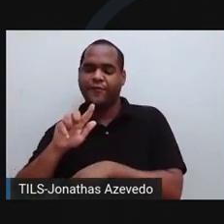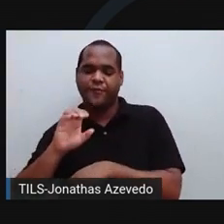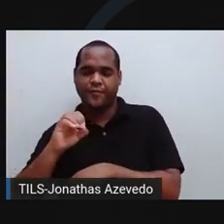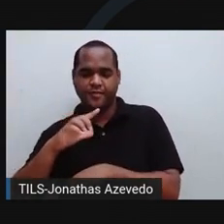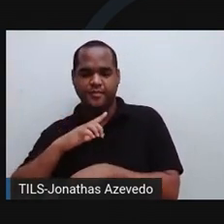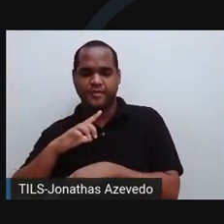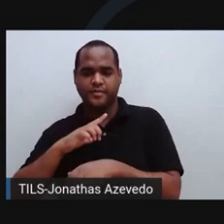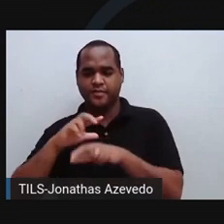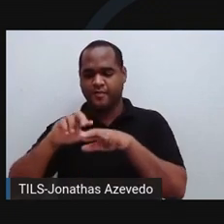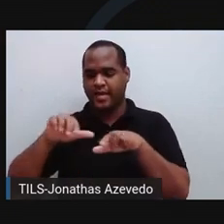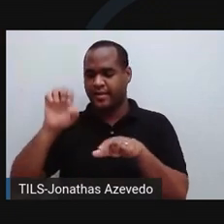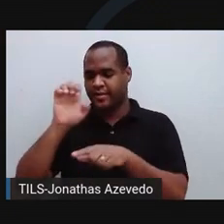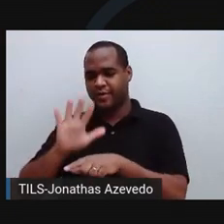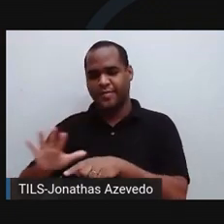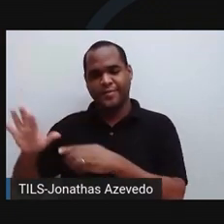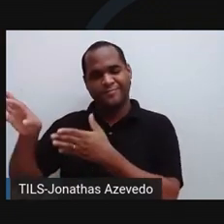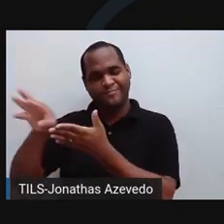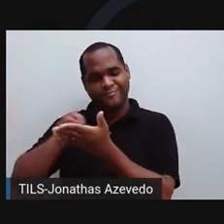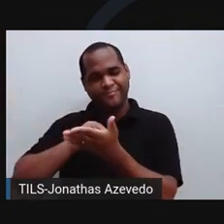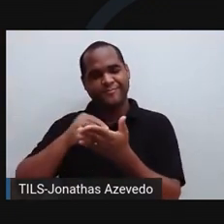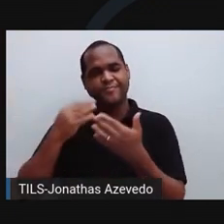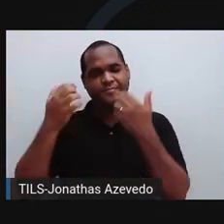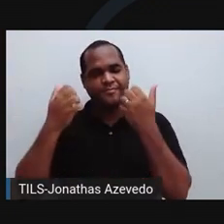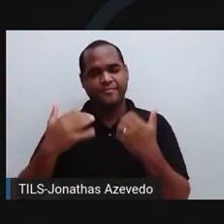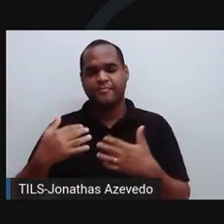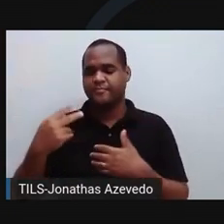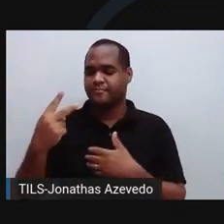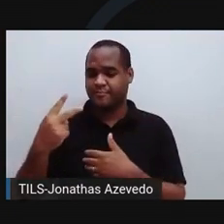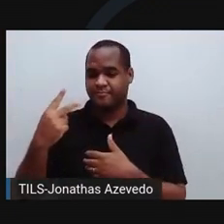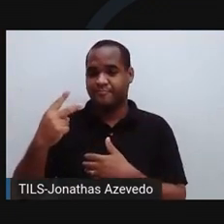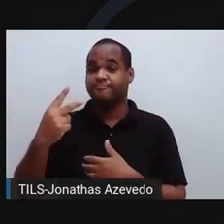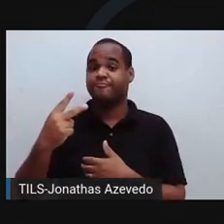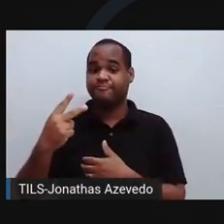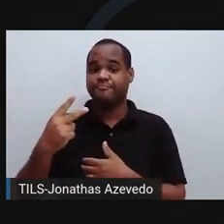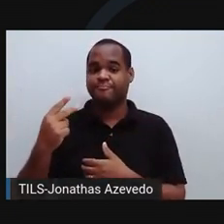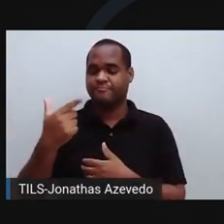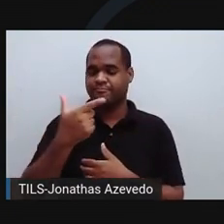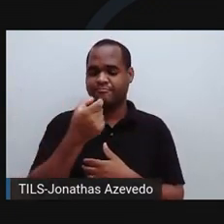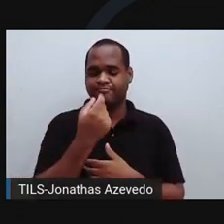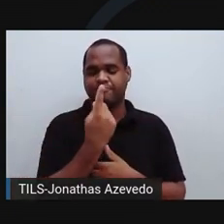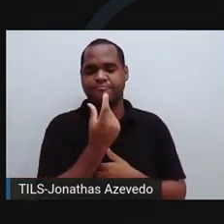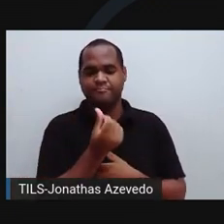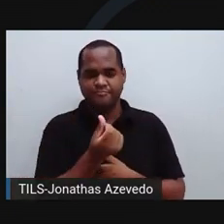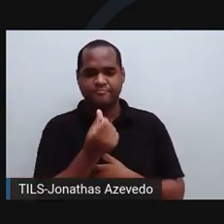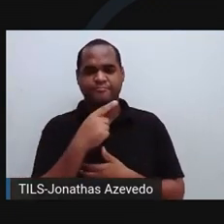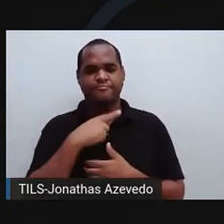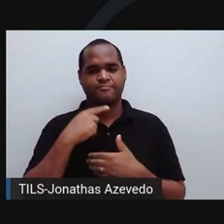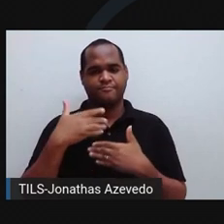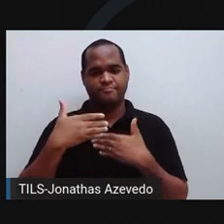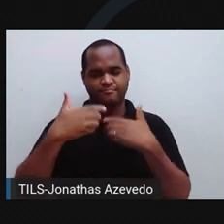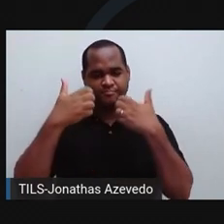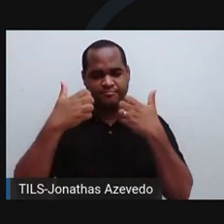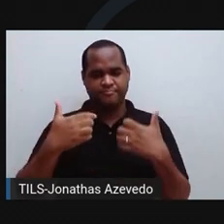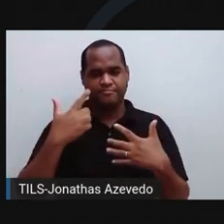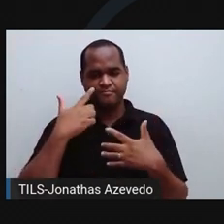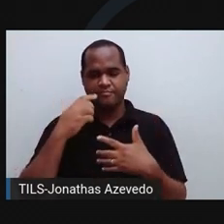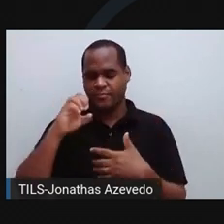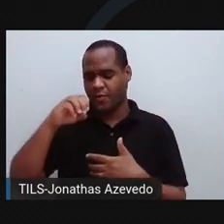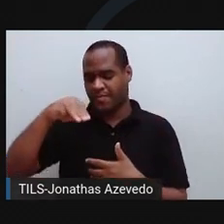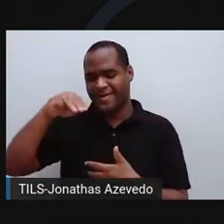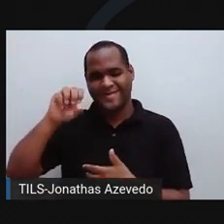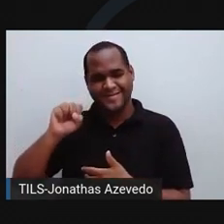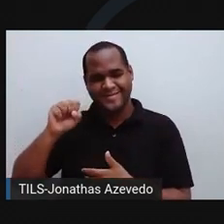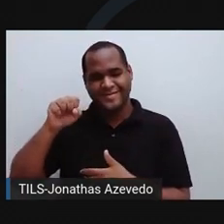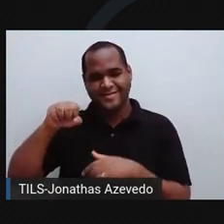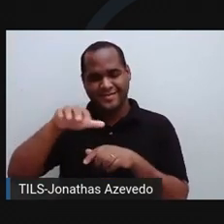padrões europeus. E o que pode ser feito para evitar que esse fungo se espalhe? Em 2016, a OPAS, braço da Organização Mundial da Saúde para a América